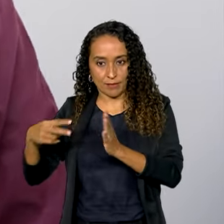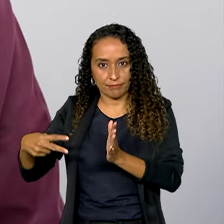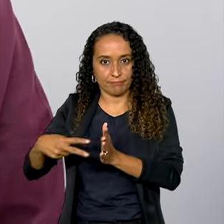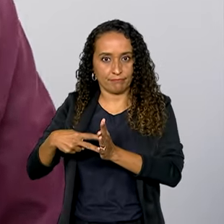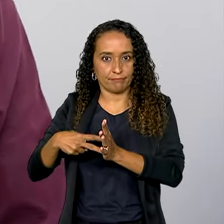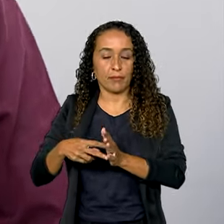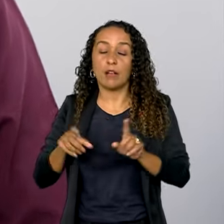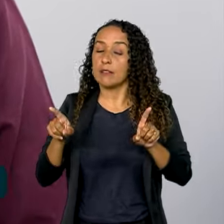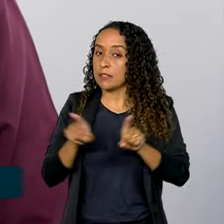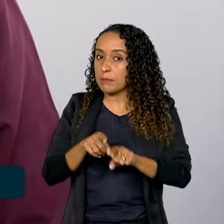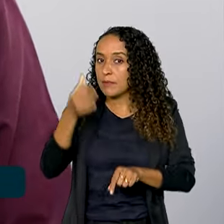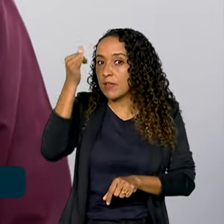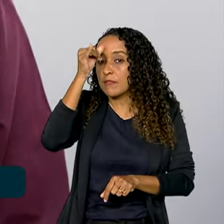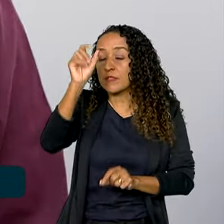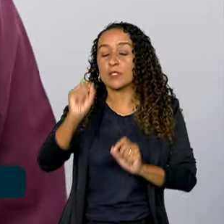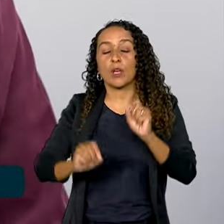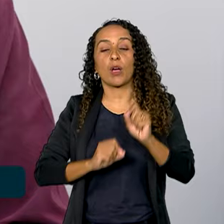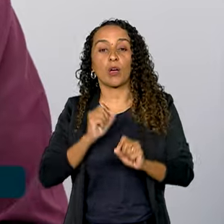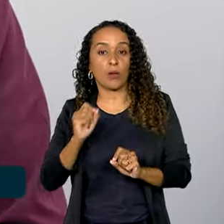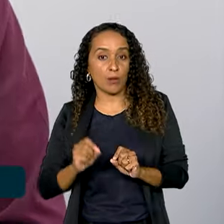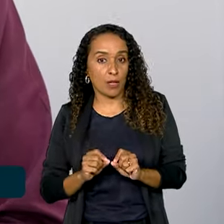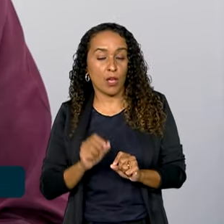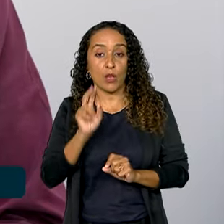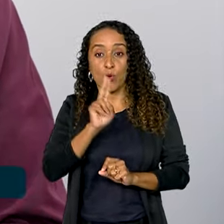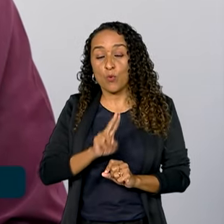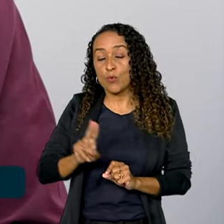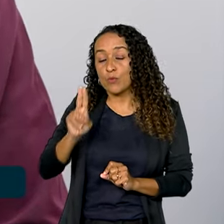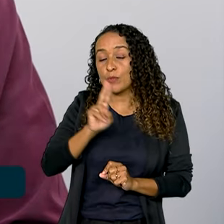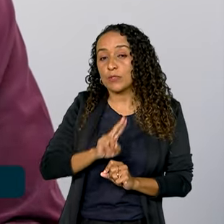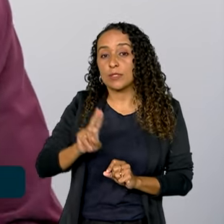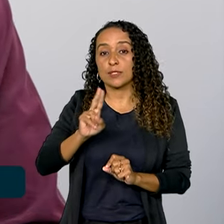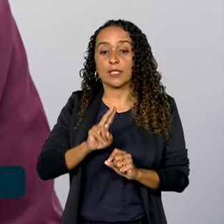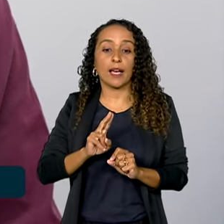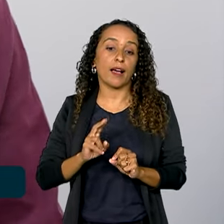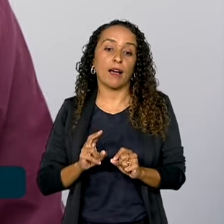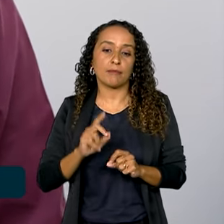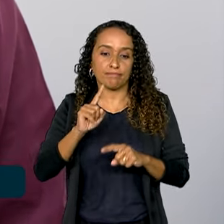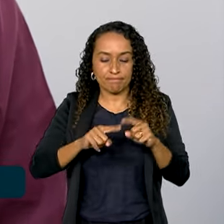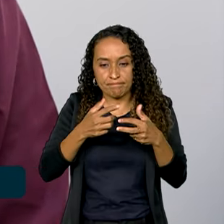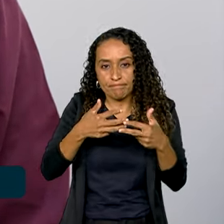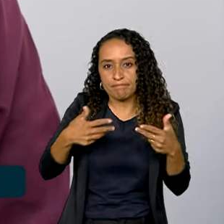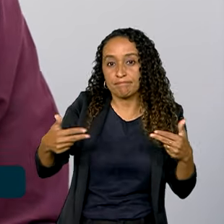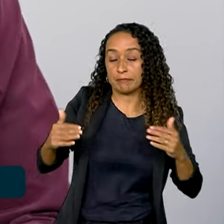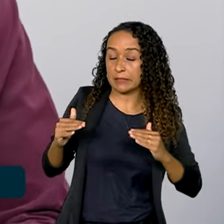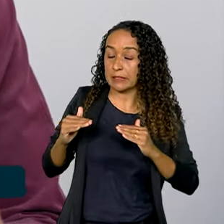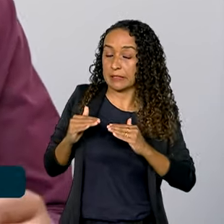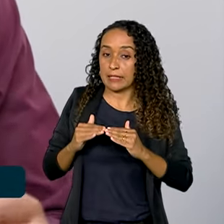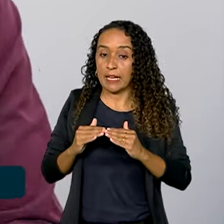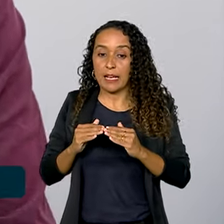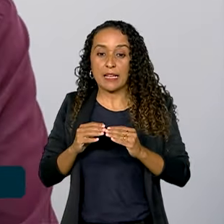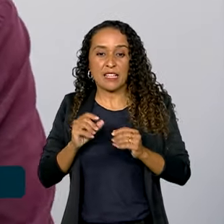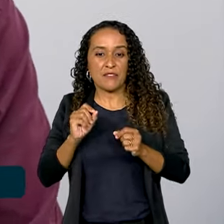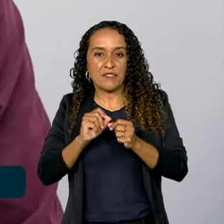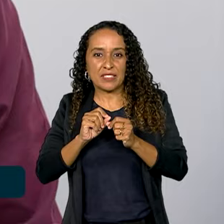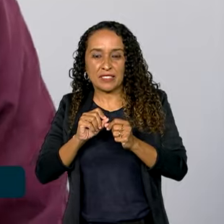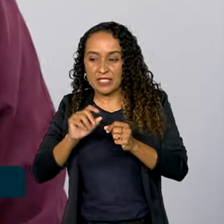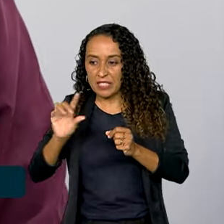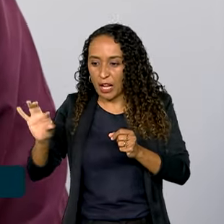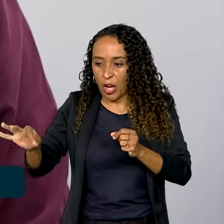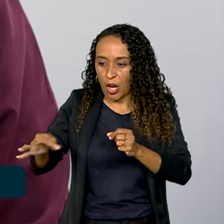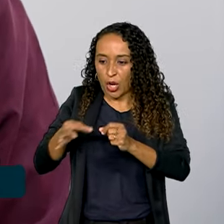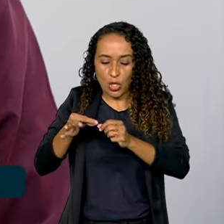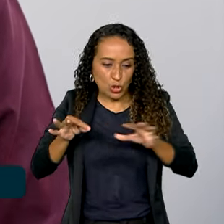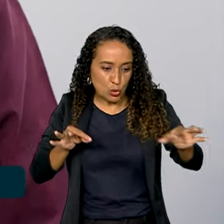Além disso, ele deve evitar a todo custo utilizar esse objeto na casa dele, fazendo emendas nos